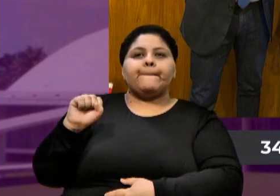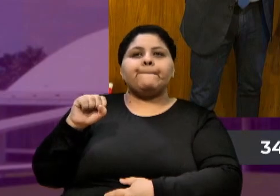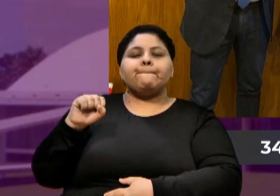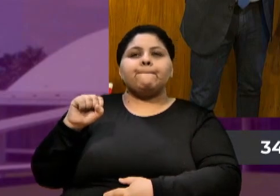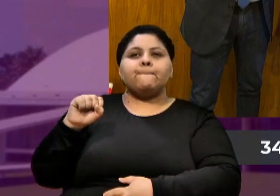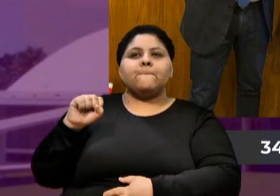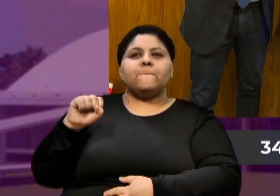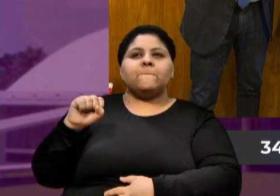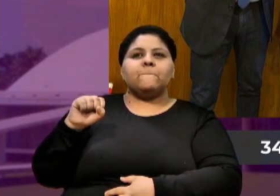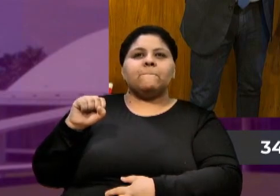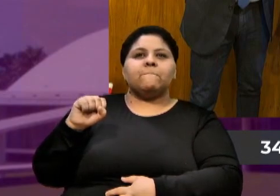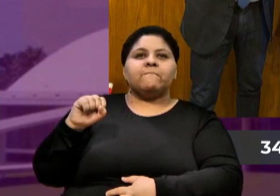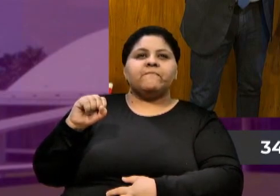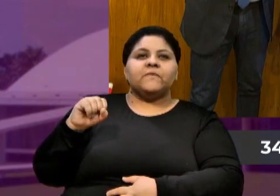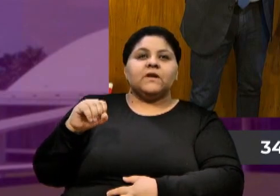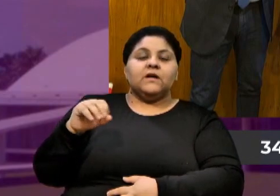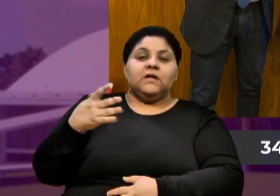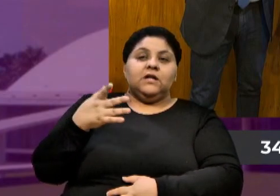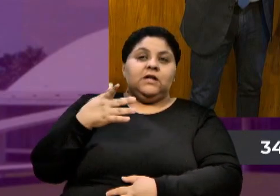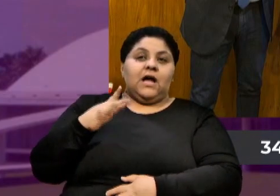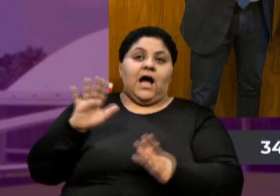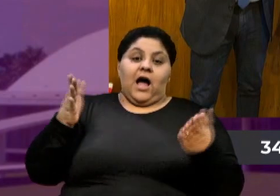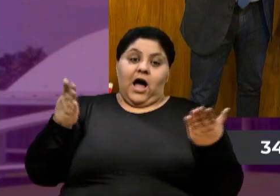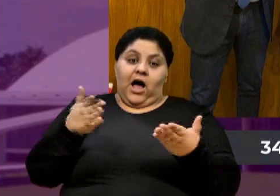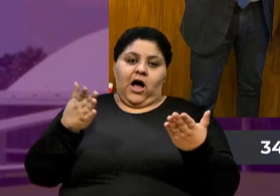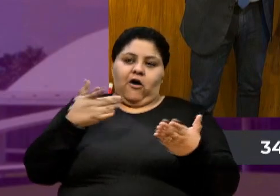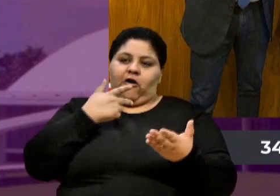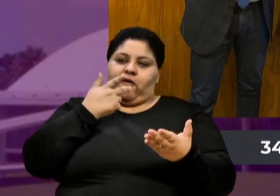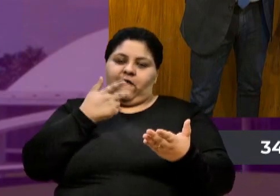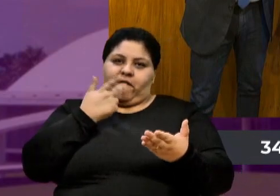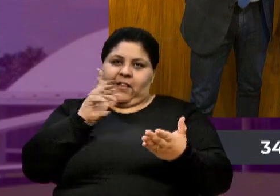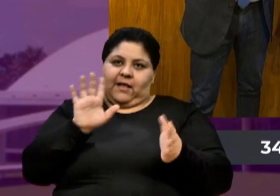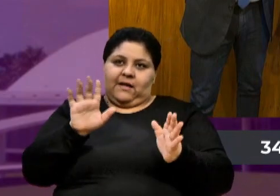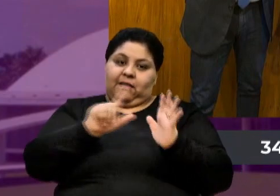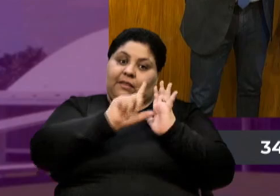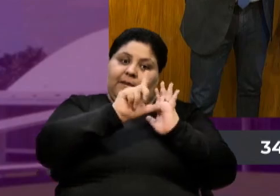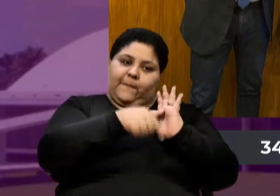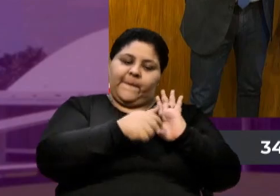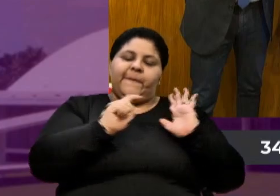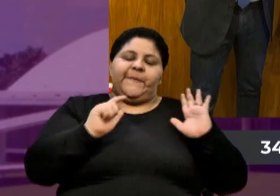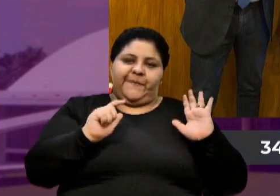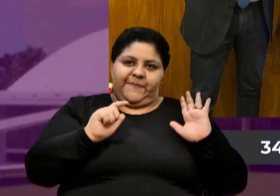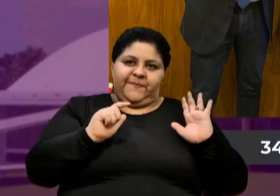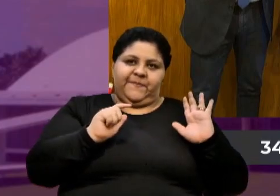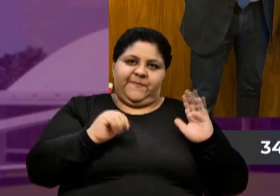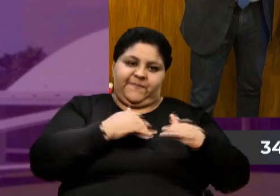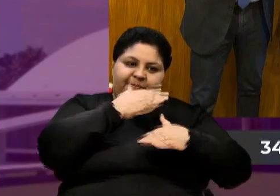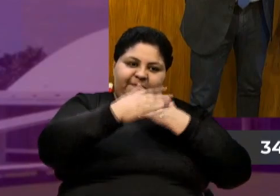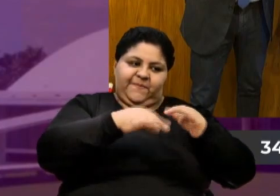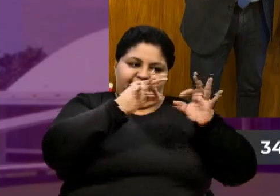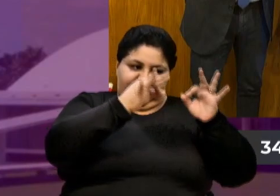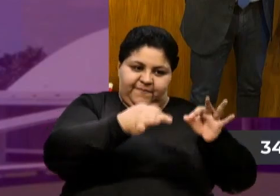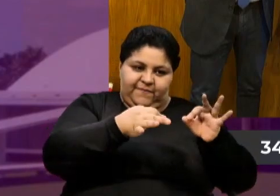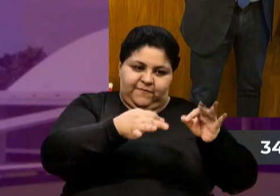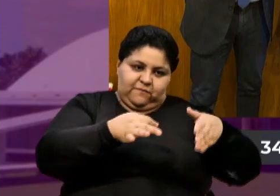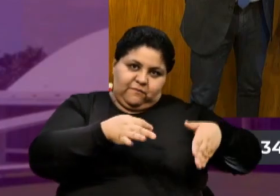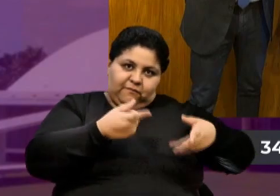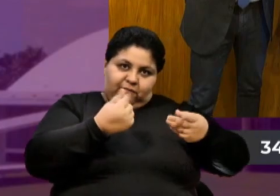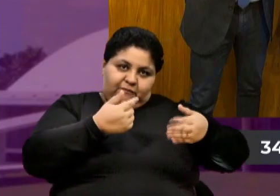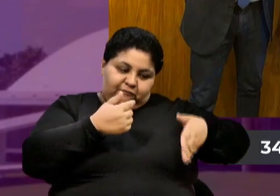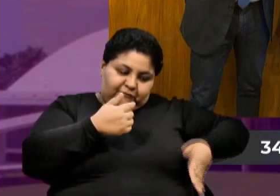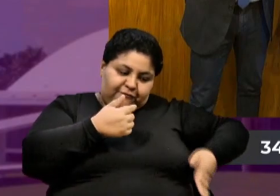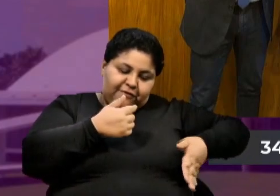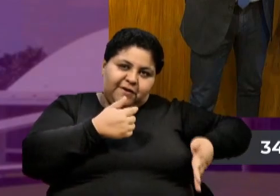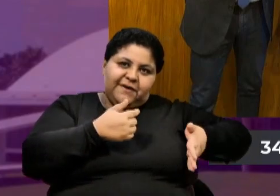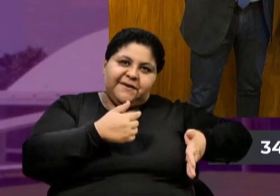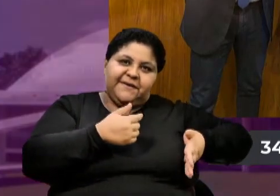Eu nem vou anunciar aqui, porque, quando não é certo, eu prefiro anunciar só depois que o dinheiro está no bolso. Mas